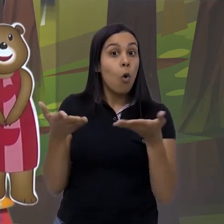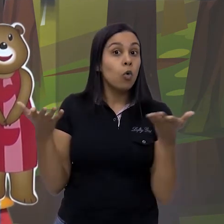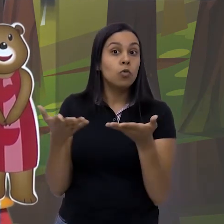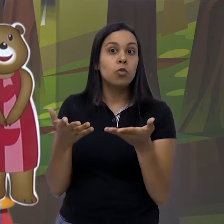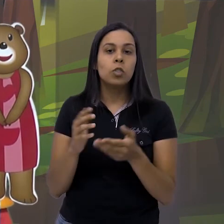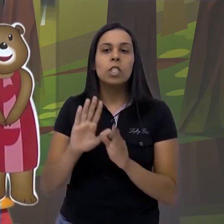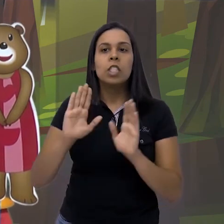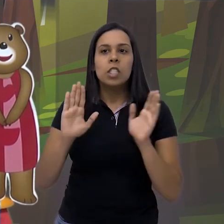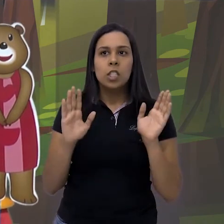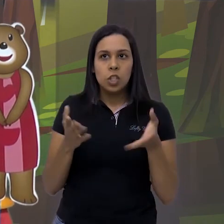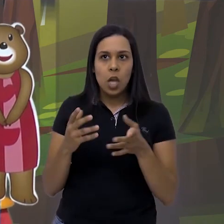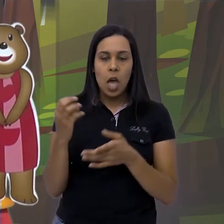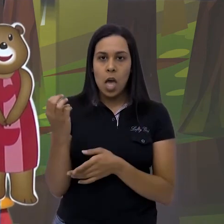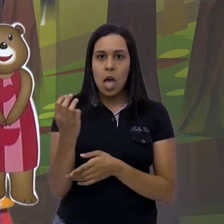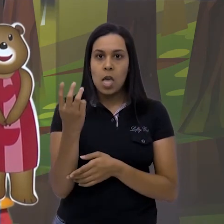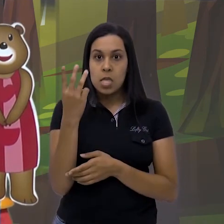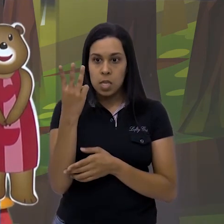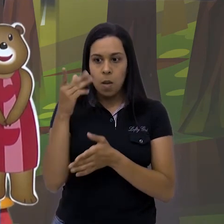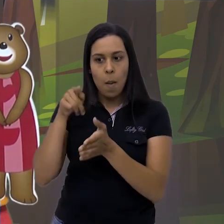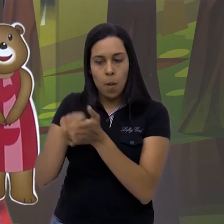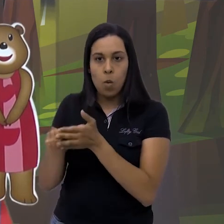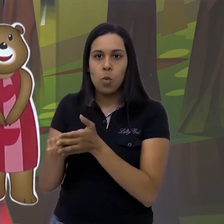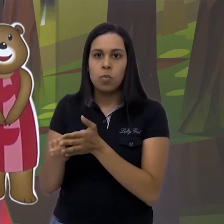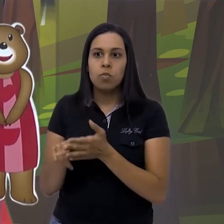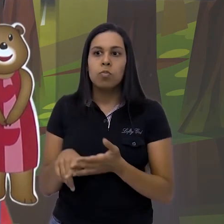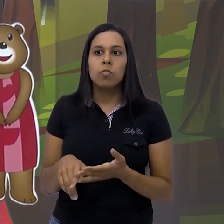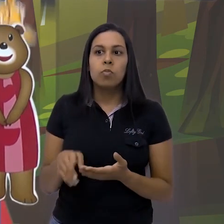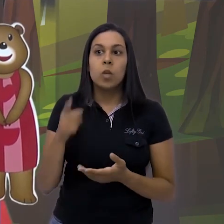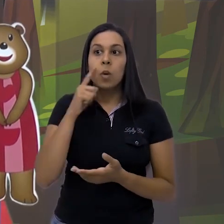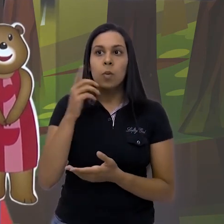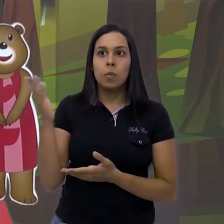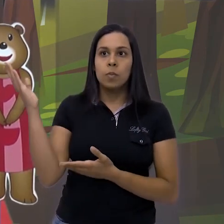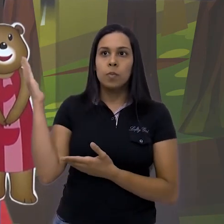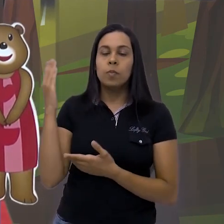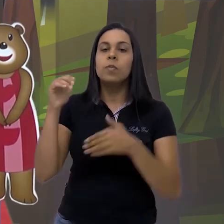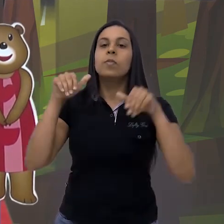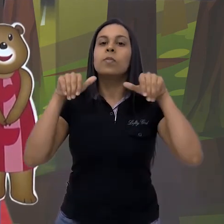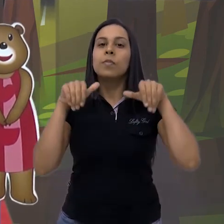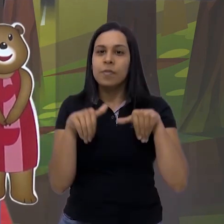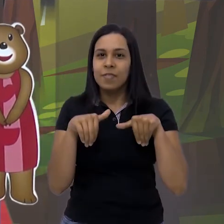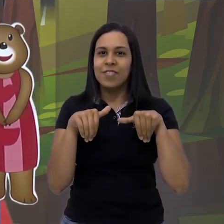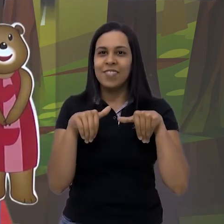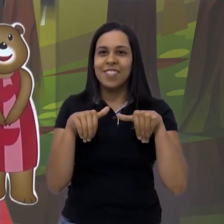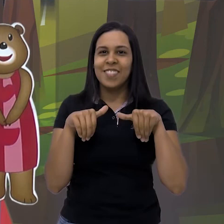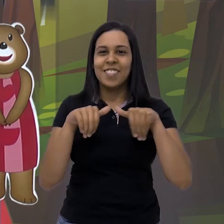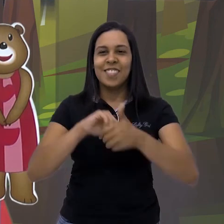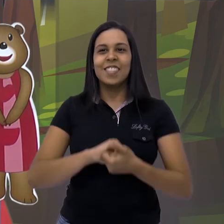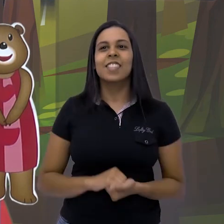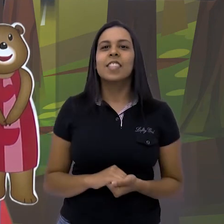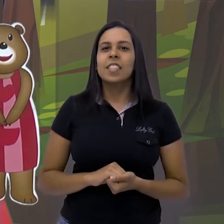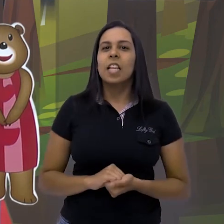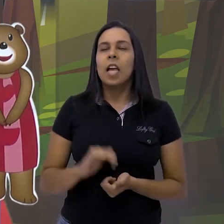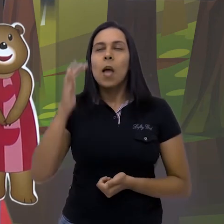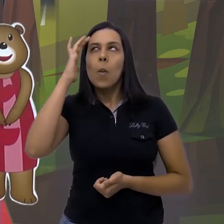né, vocês já fizeram até a terceira questão. Então, aqui eu coloquei o canguruzinho, né? Então, faz de conta que ele tá aí no